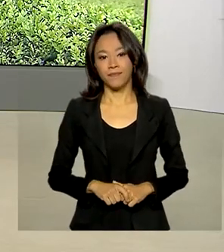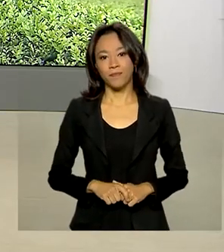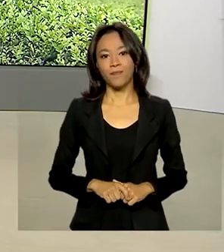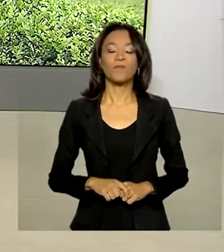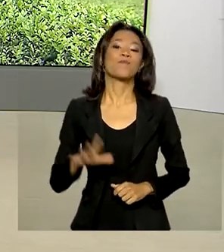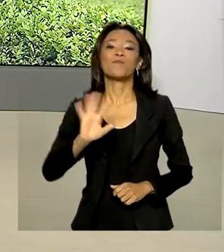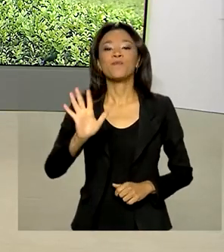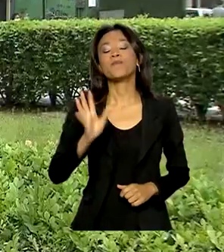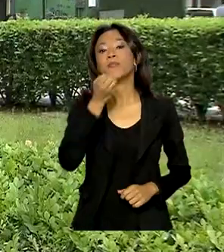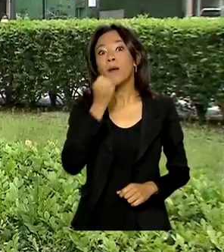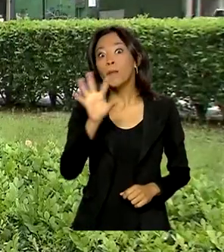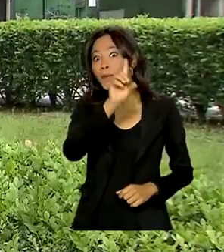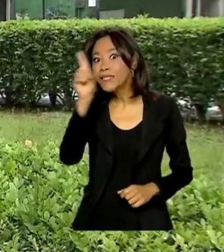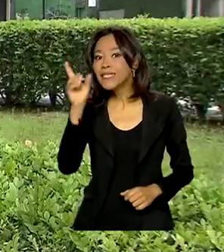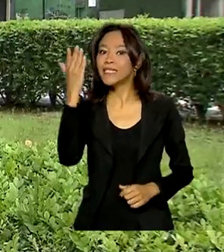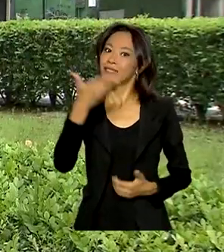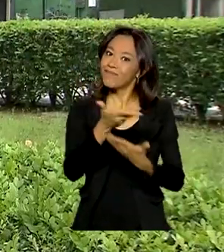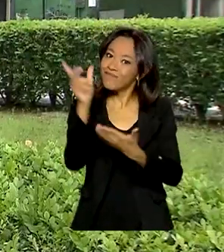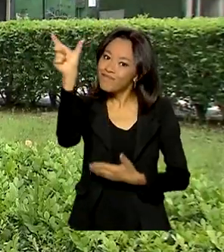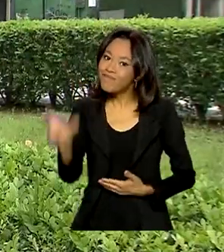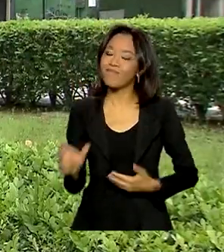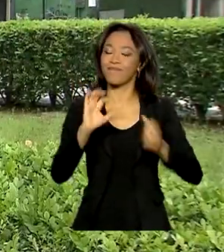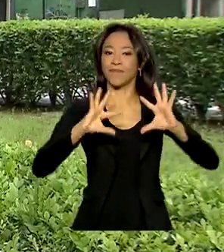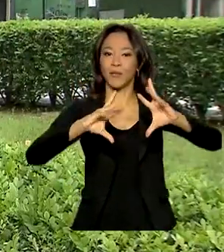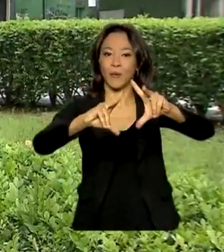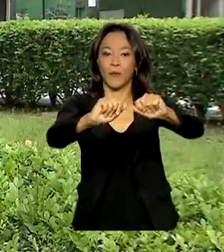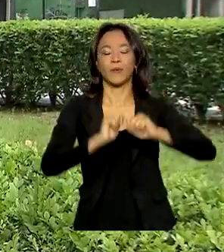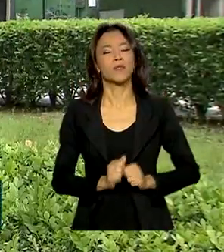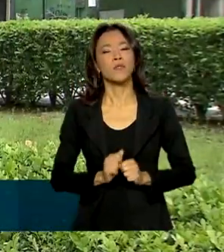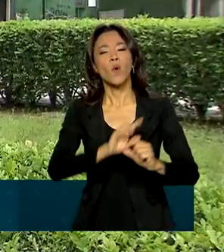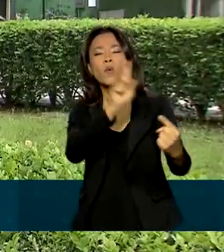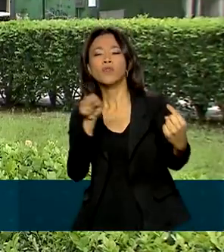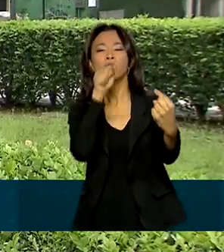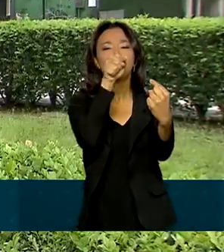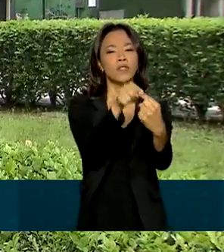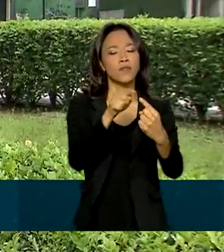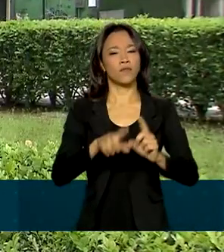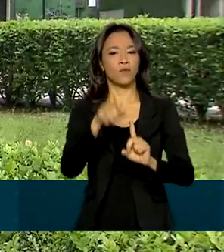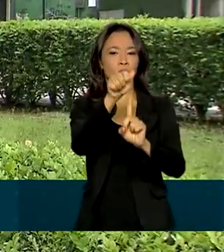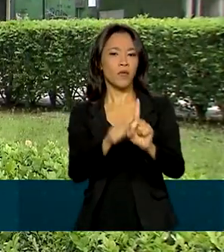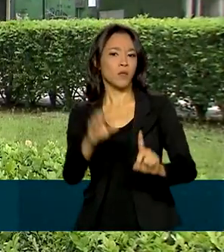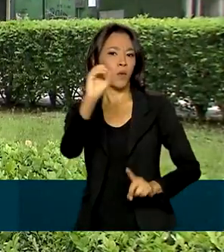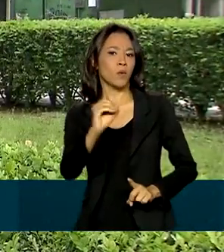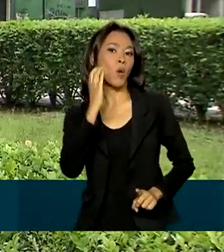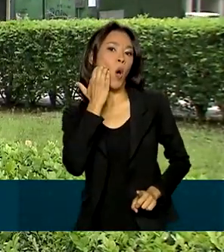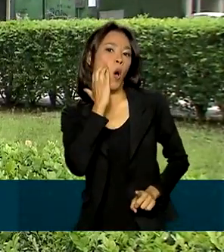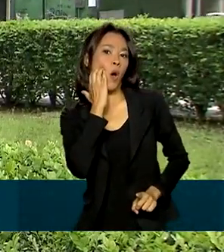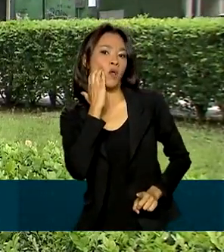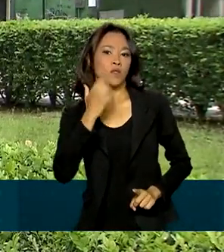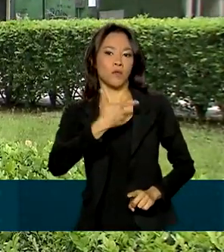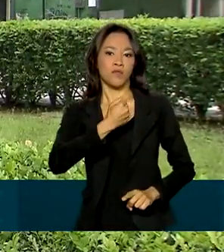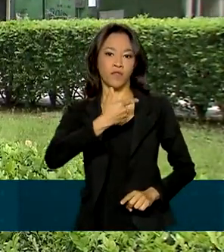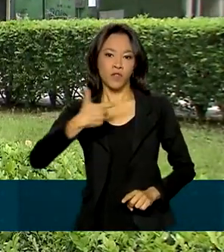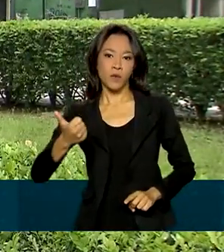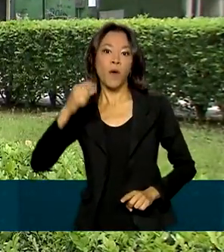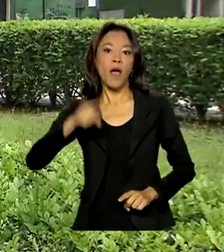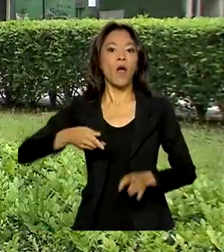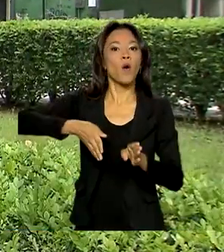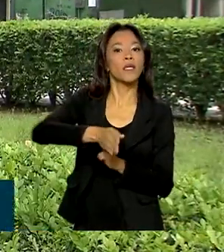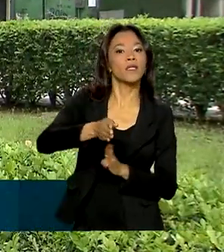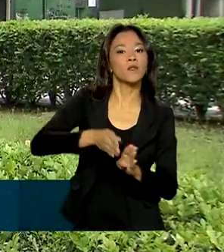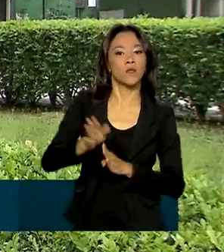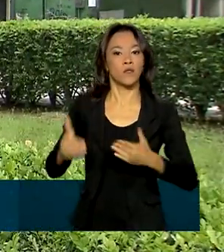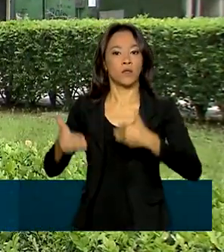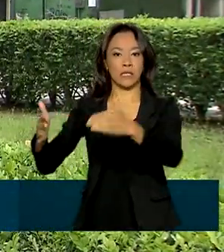Oi, Renata, bom dia pra você e bom dia a todos. A meta do Outubro Rosa 2021 é fortalecer as recomendações do Ministério da Saúde.